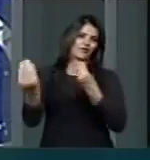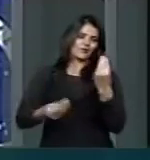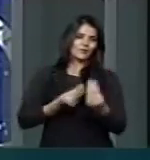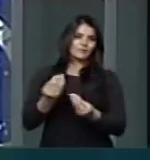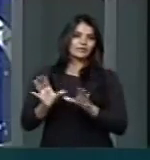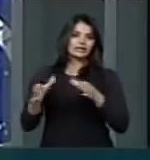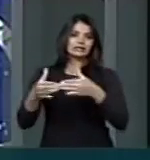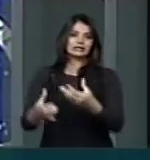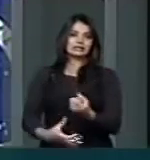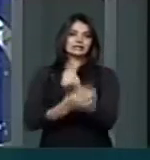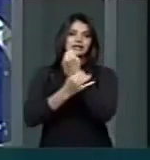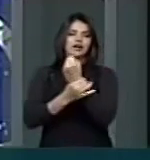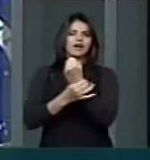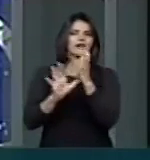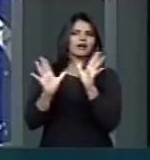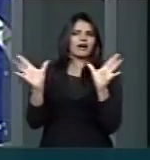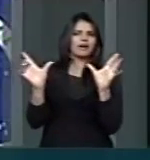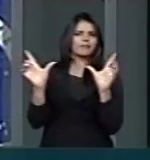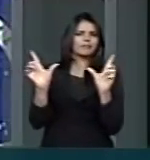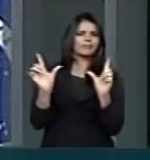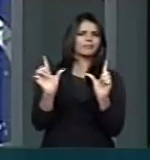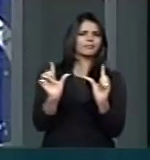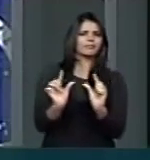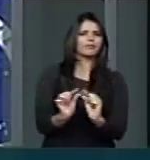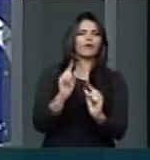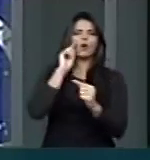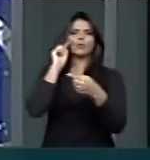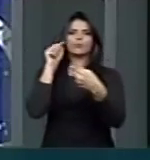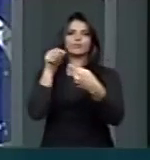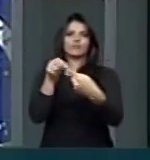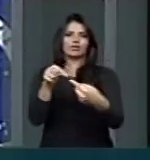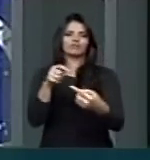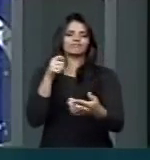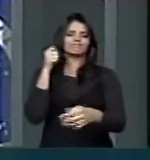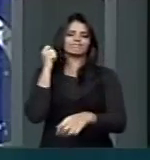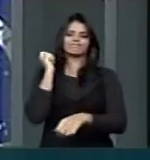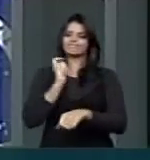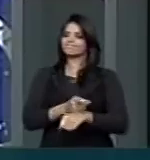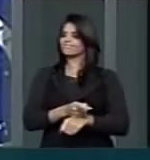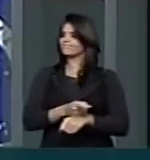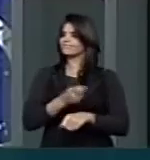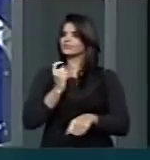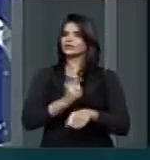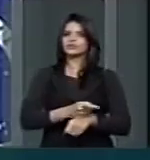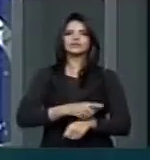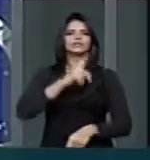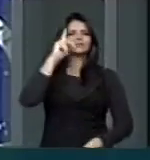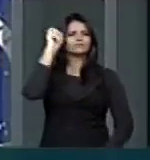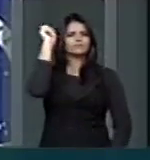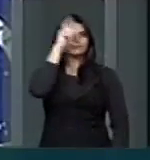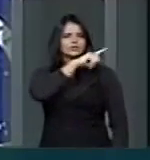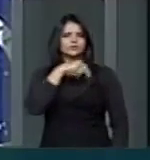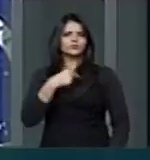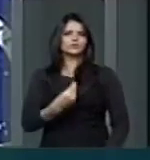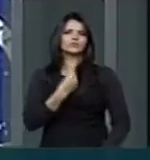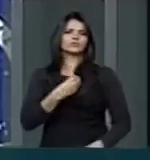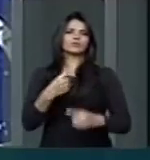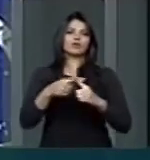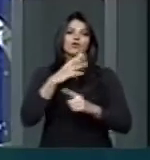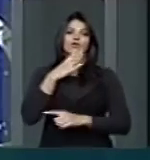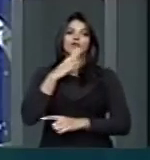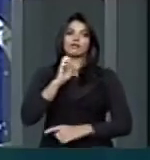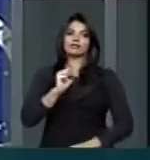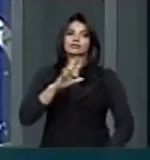O setor de seguros ameniza essa objetiva e dura realidade. É o conhecimento da escala,